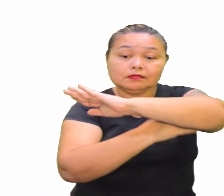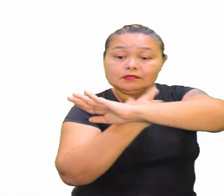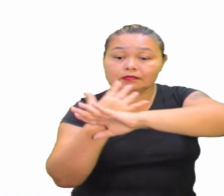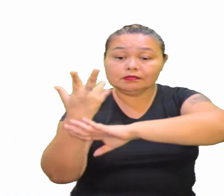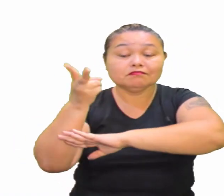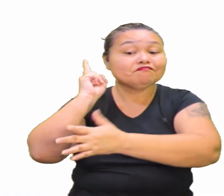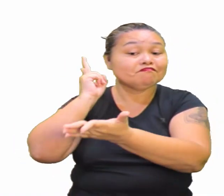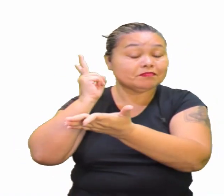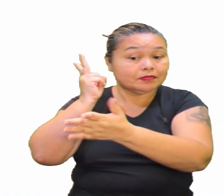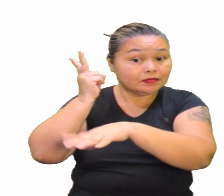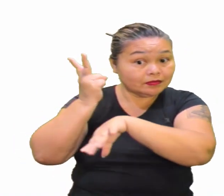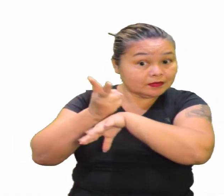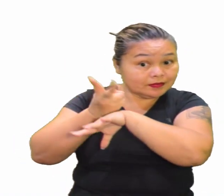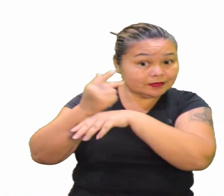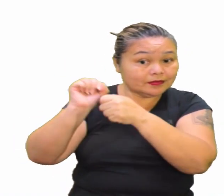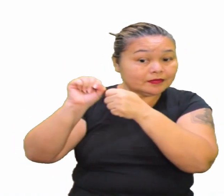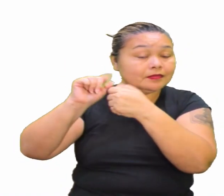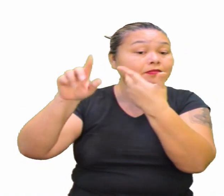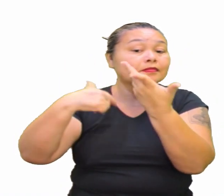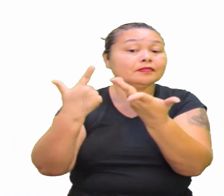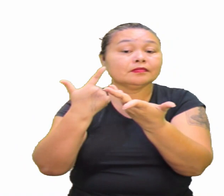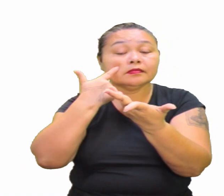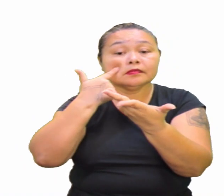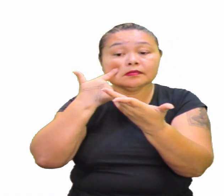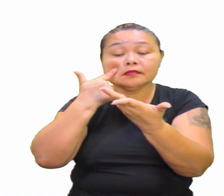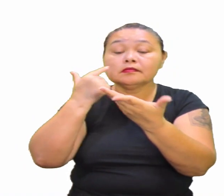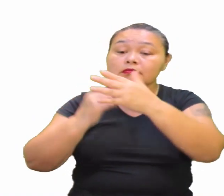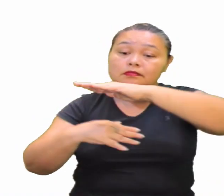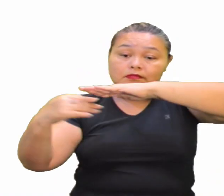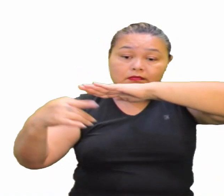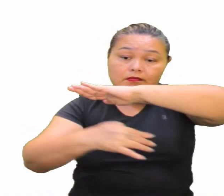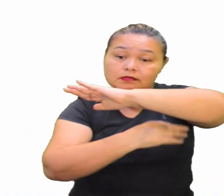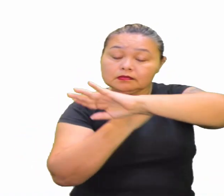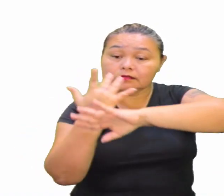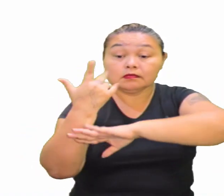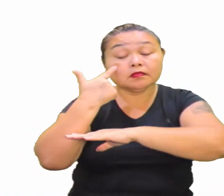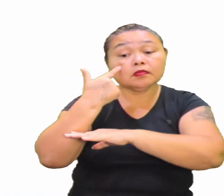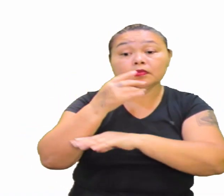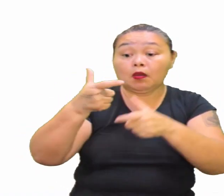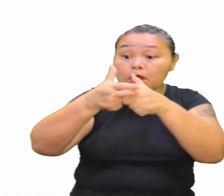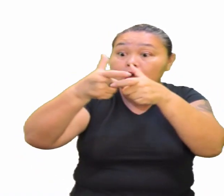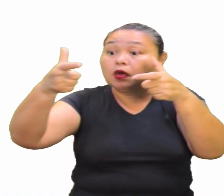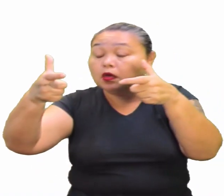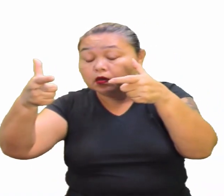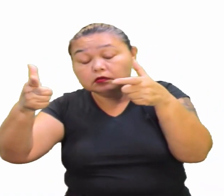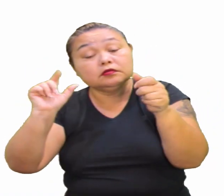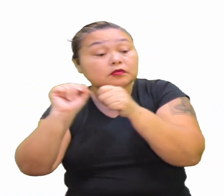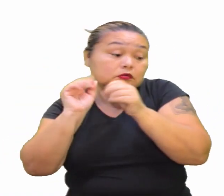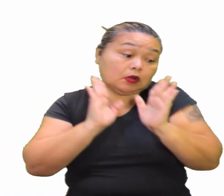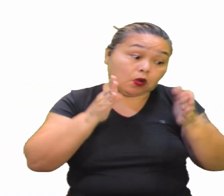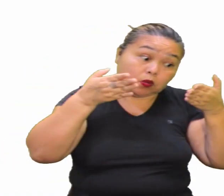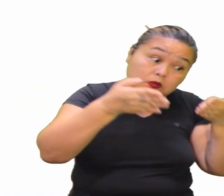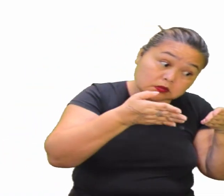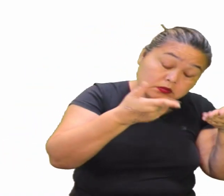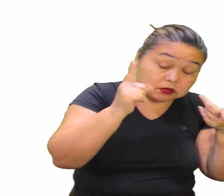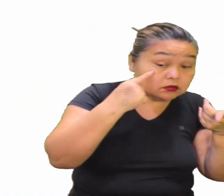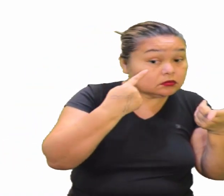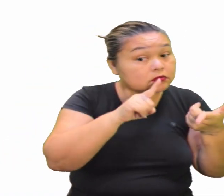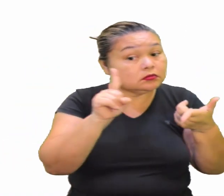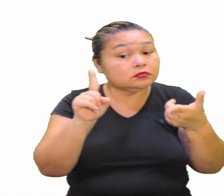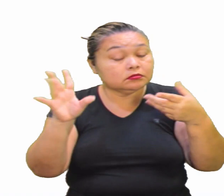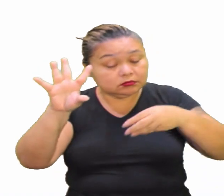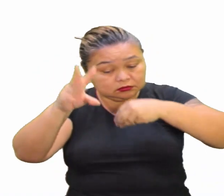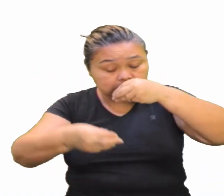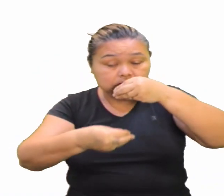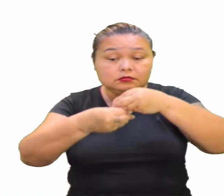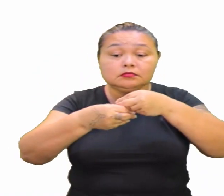Justamente, gente Vocês têm que pensar que é o ecossistema Que é a parte ampla Se fosse, de repente, algo mais seduzido O A gente sabe que